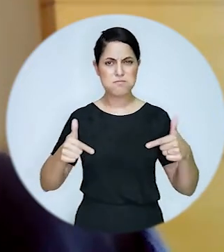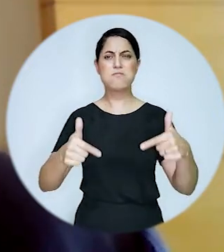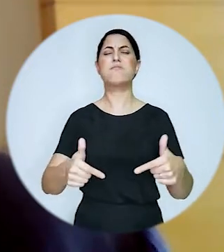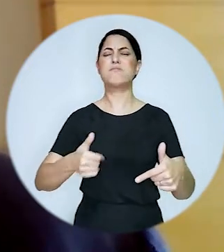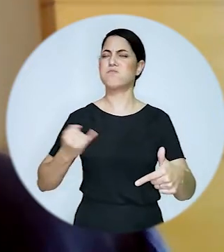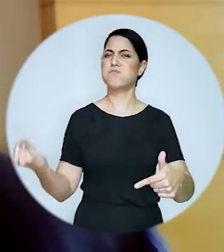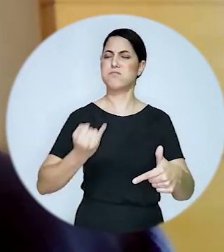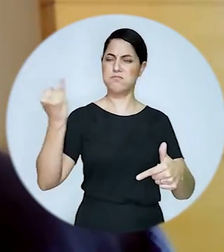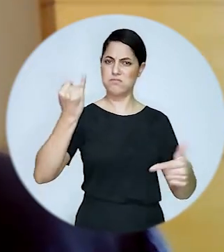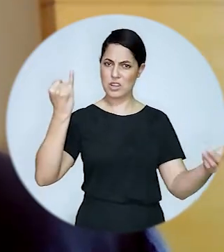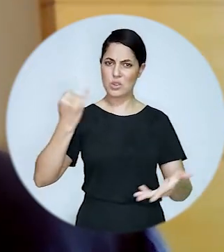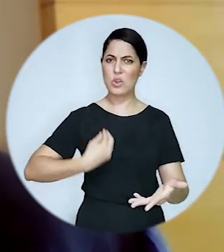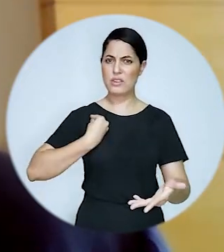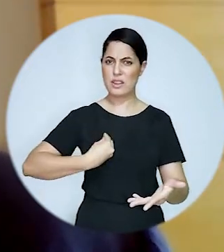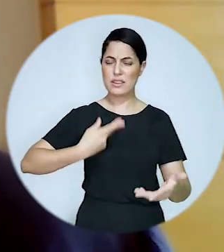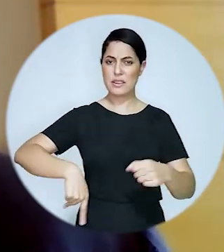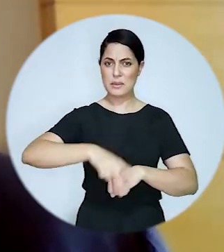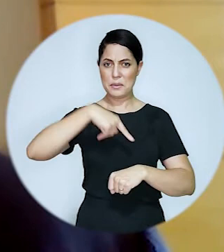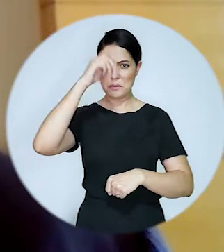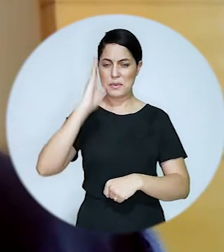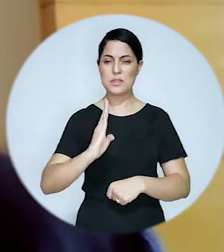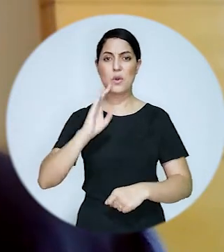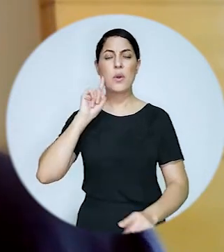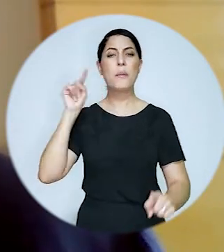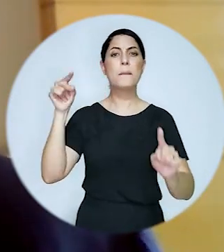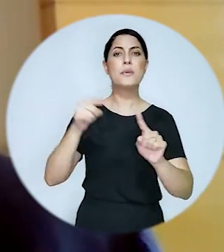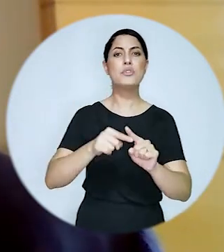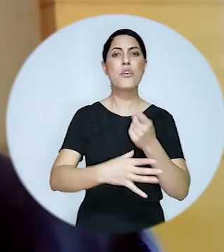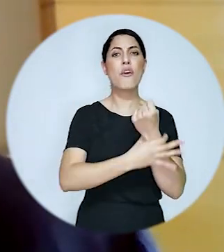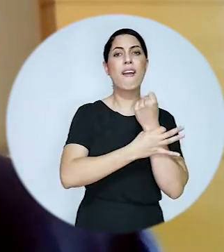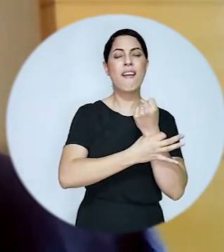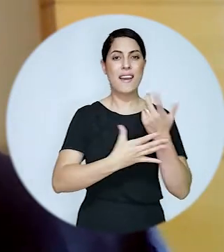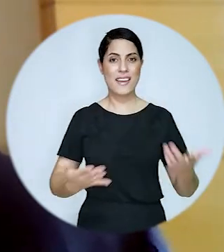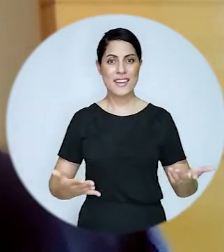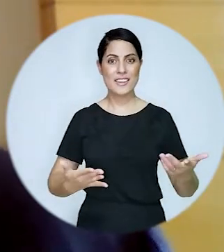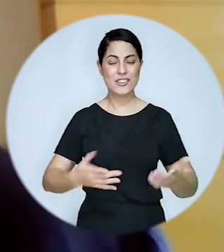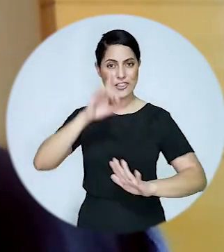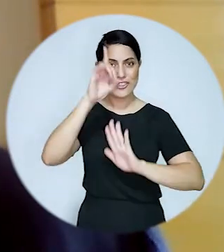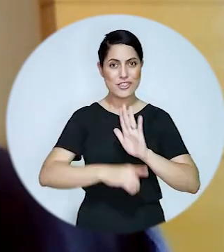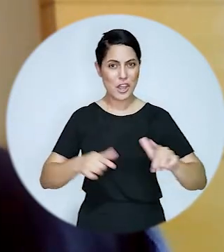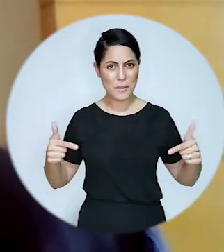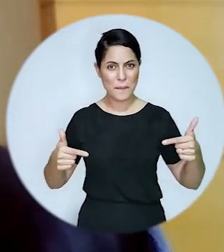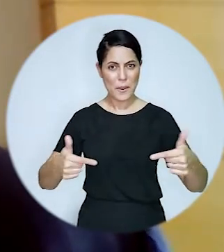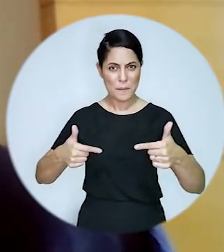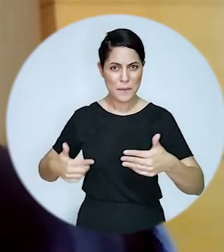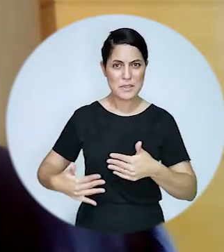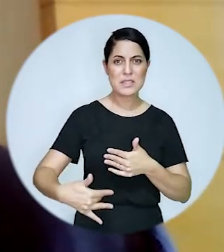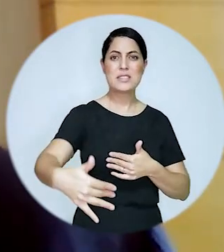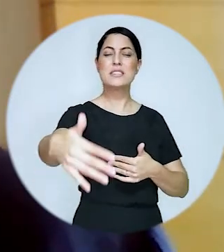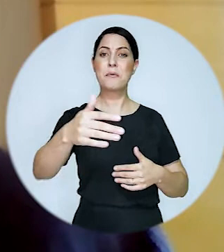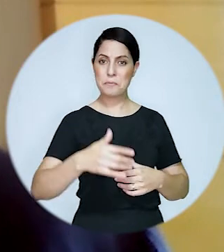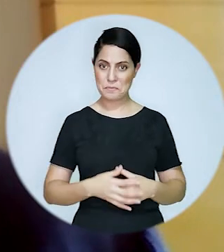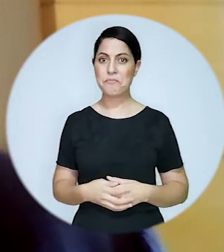Lei Brasileira de Inclusão o instrumento normativo mais recente adotado pelo Brasil, que garante que promove